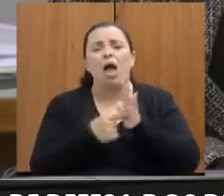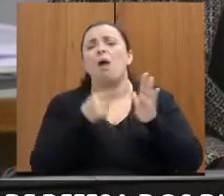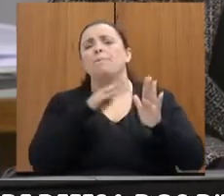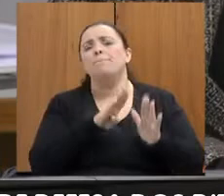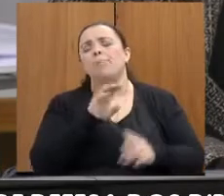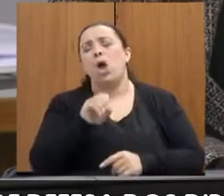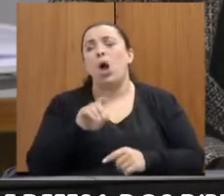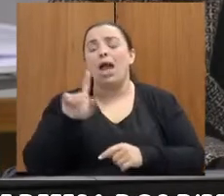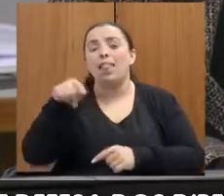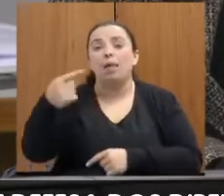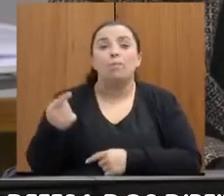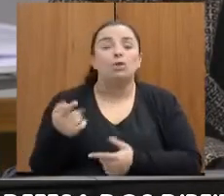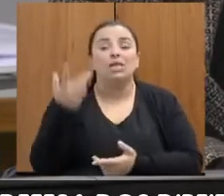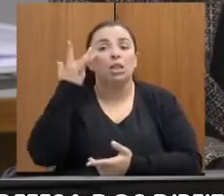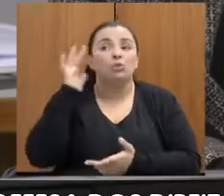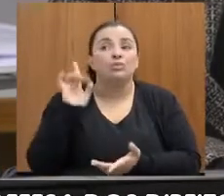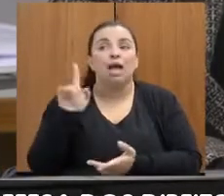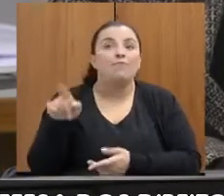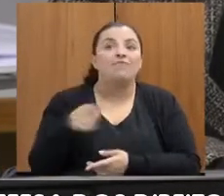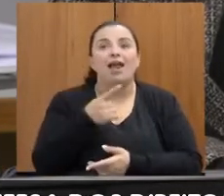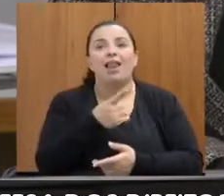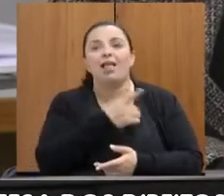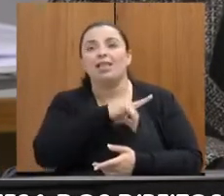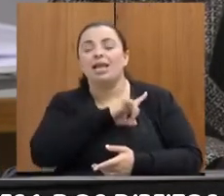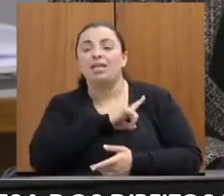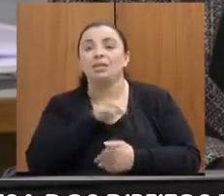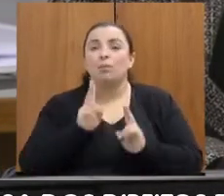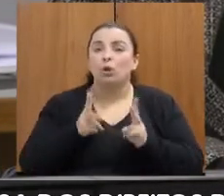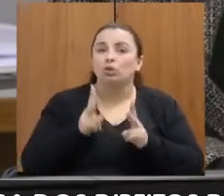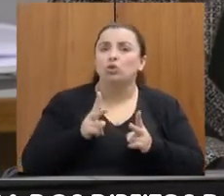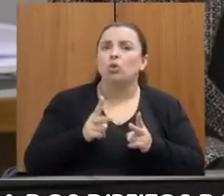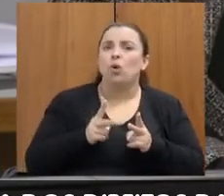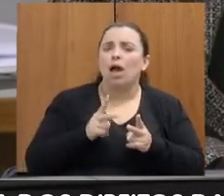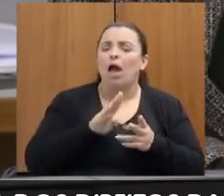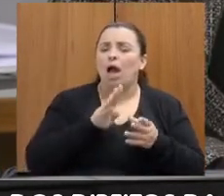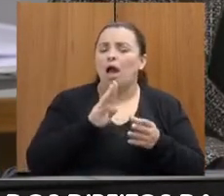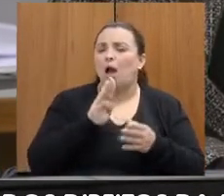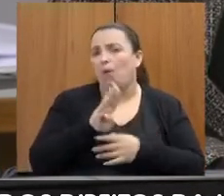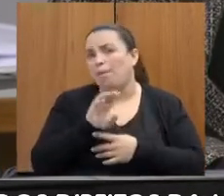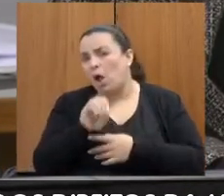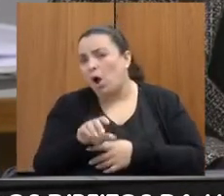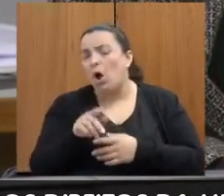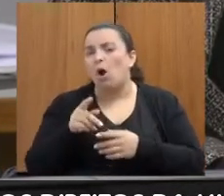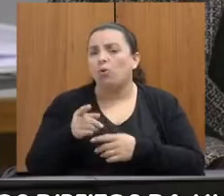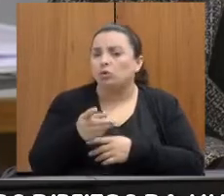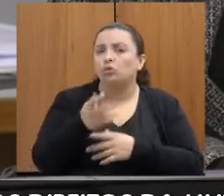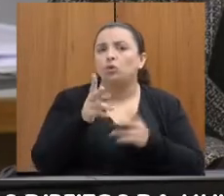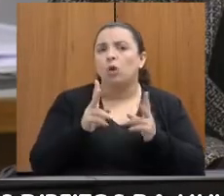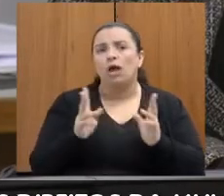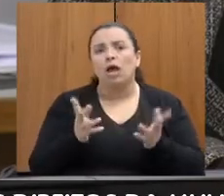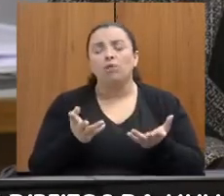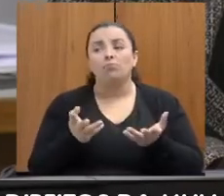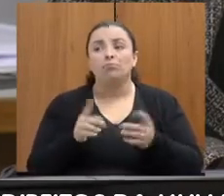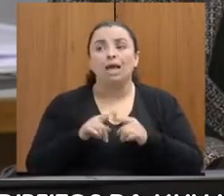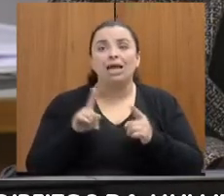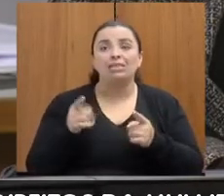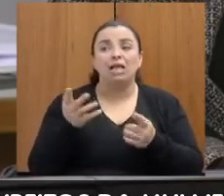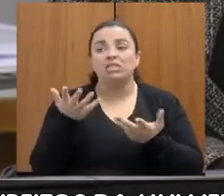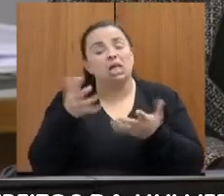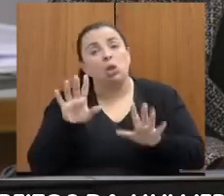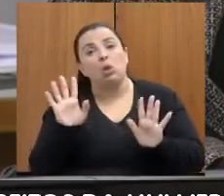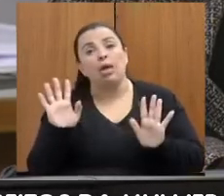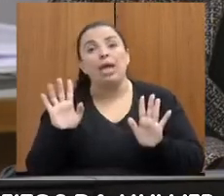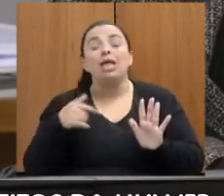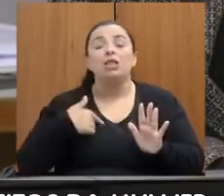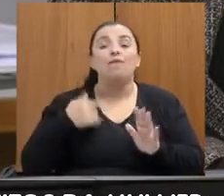prosseguimento, às vezes ela realmente nem quer dar o prosseguimento, ela só quer fazer aquele boletim de ocorrência. Então, gente tenta fazer essa busca ativa,